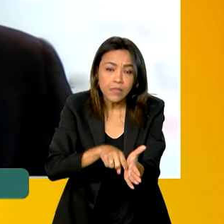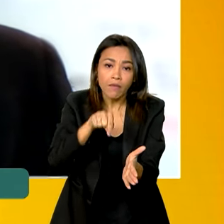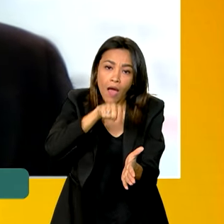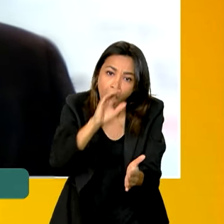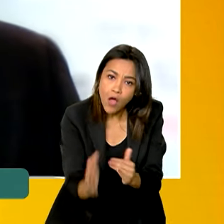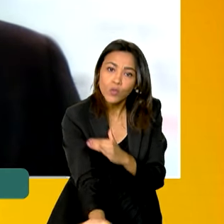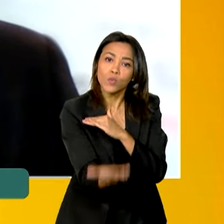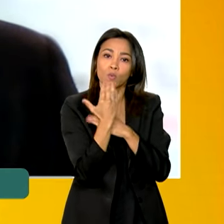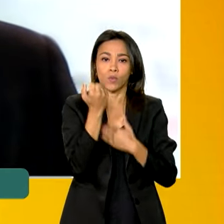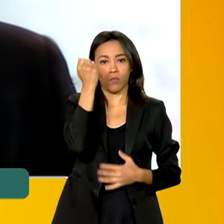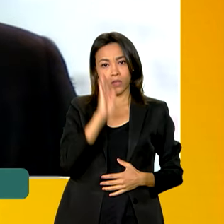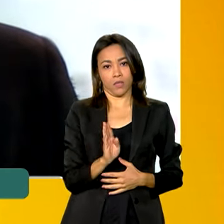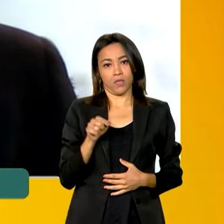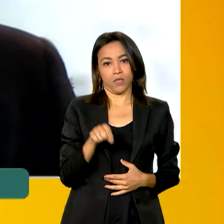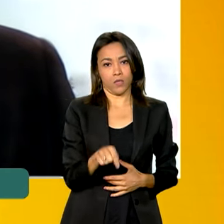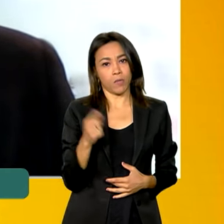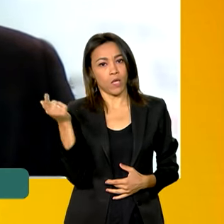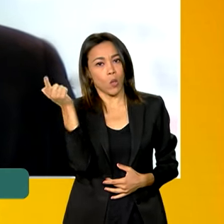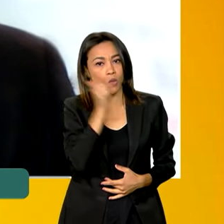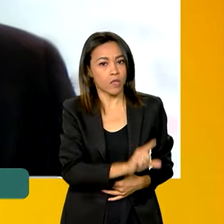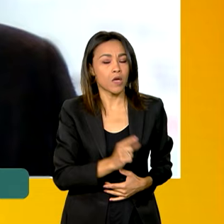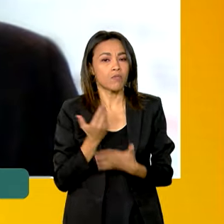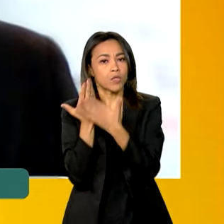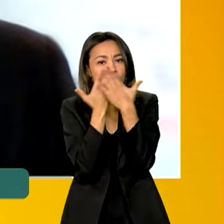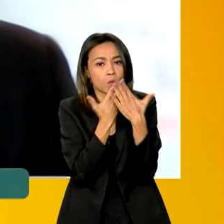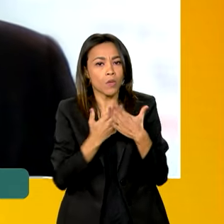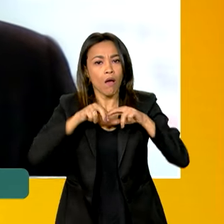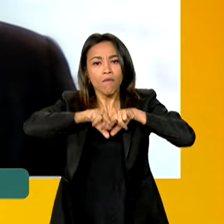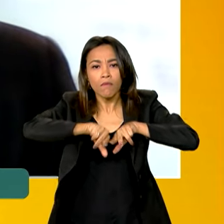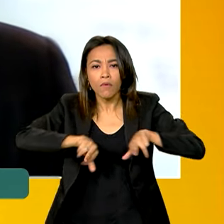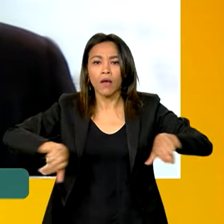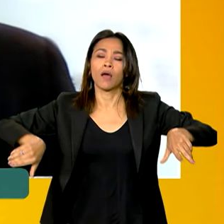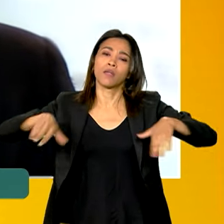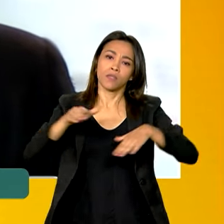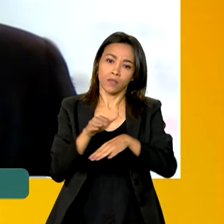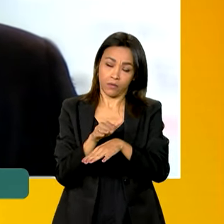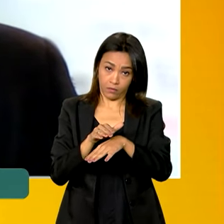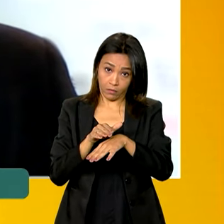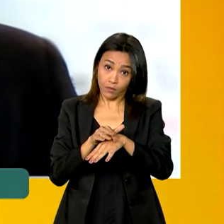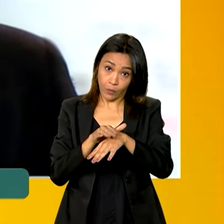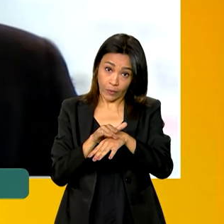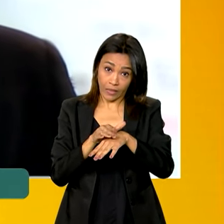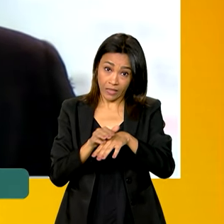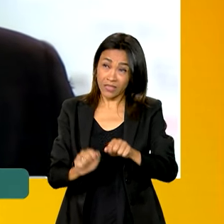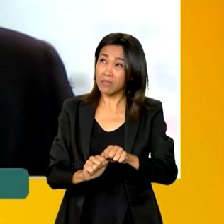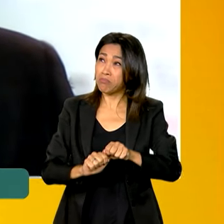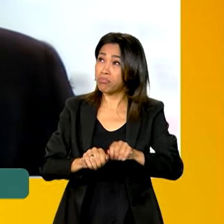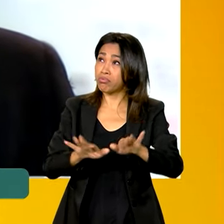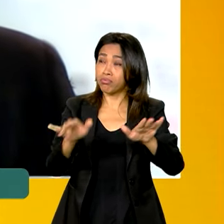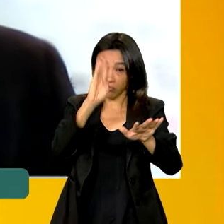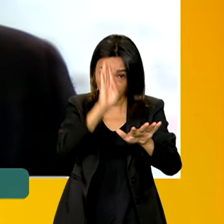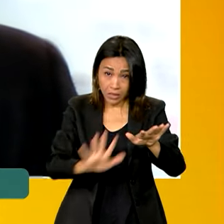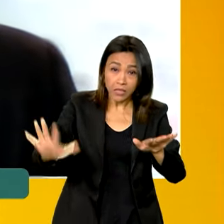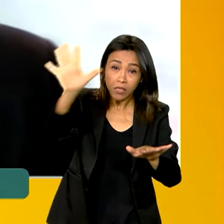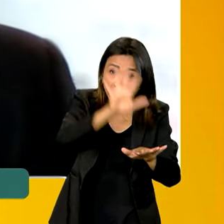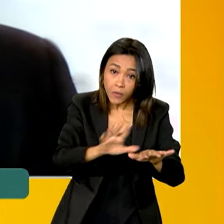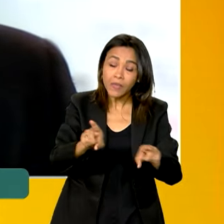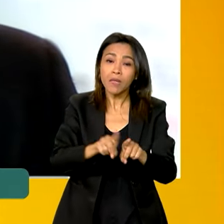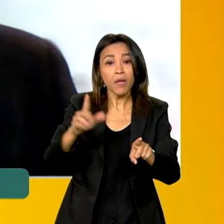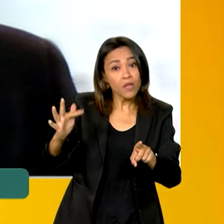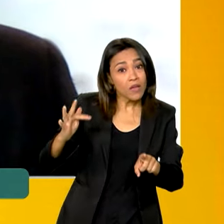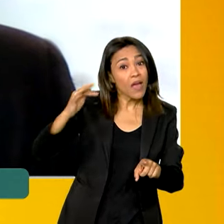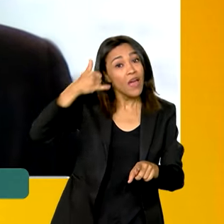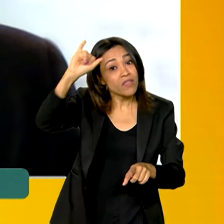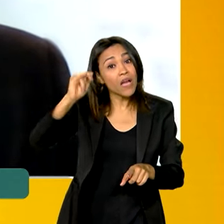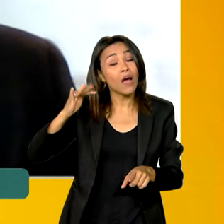quesito de permitir que nós consigamos estudar as doenças que circulam no território nacional e também de nos proteger contra as futuras